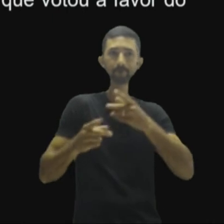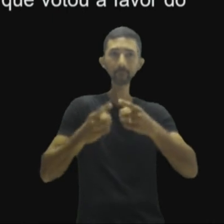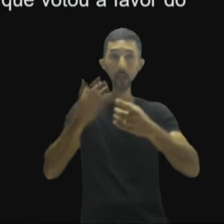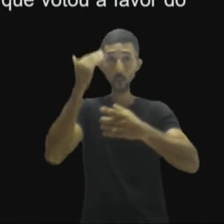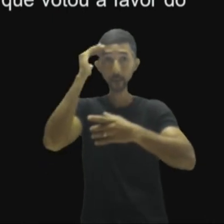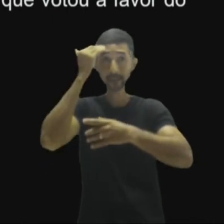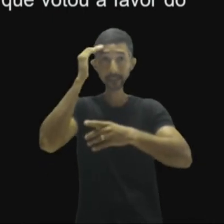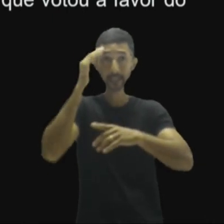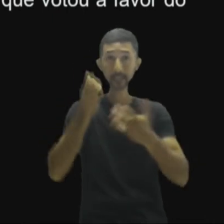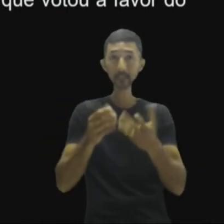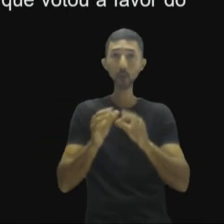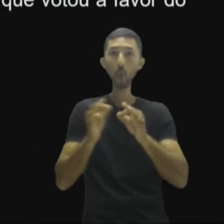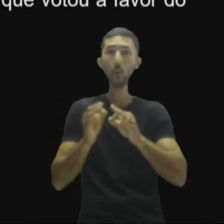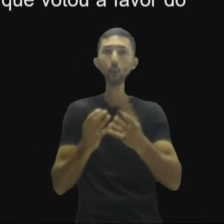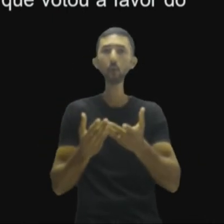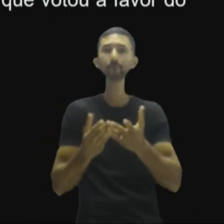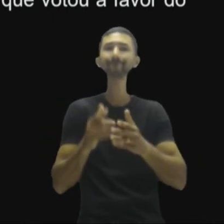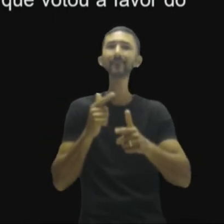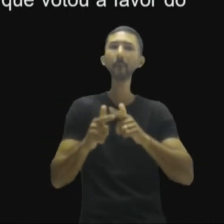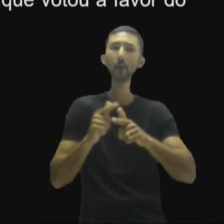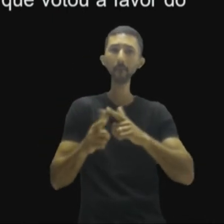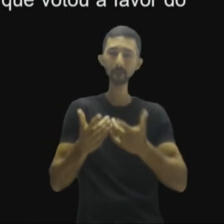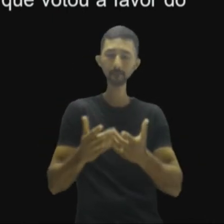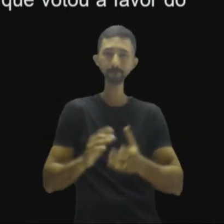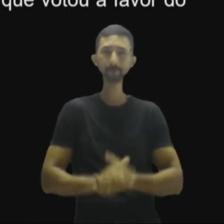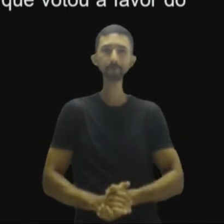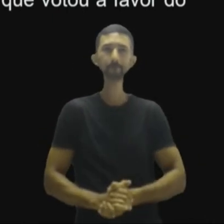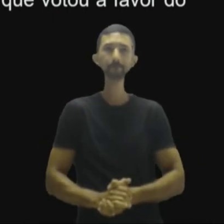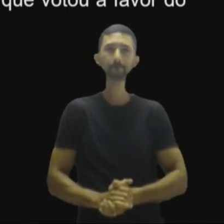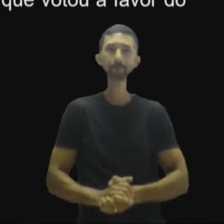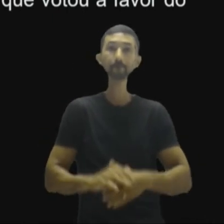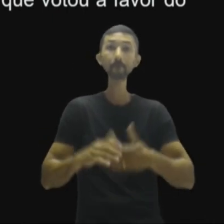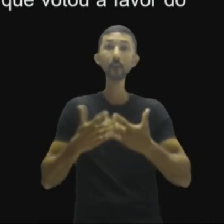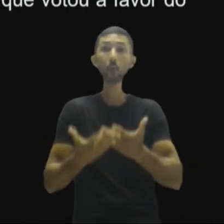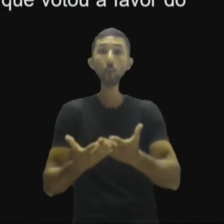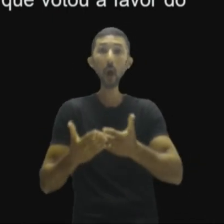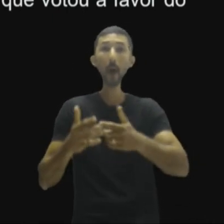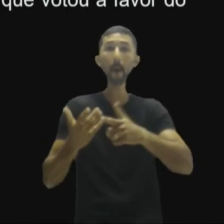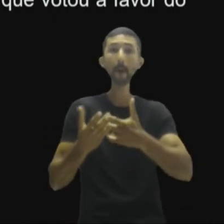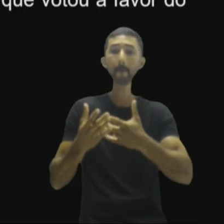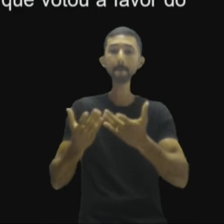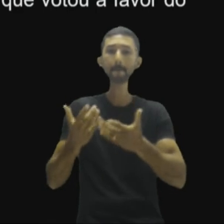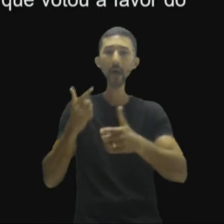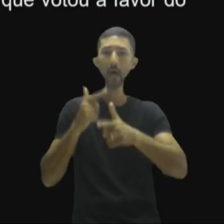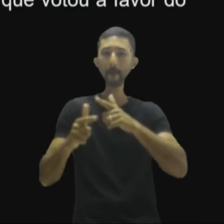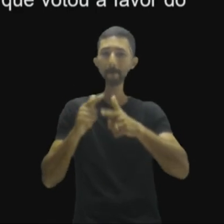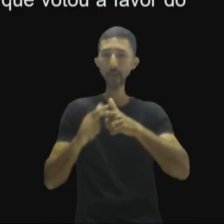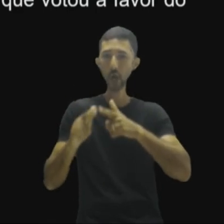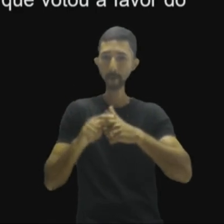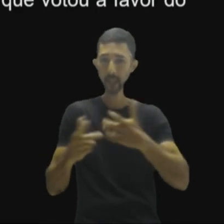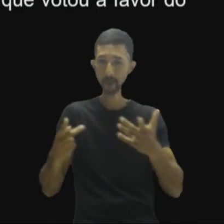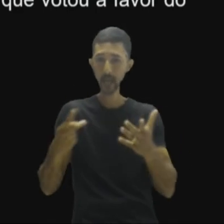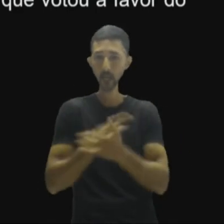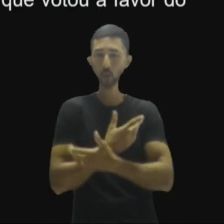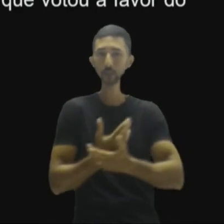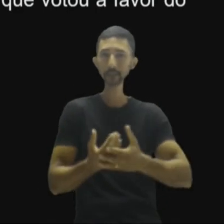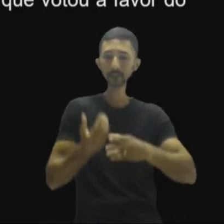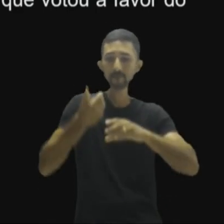adequadamente qual consequência. qual é a consequência